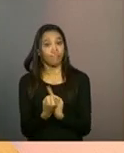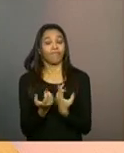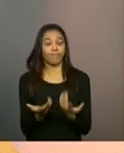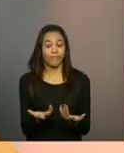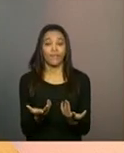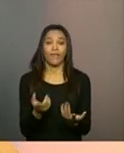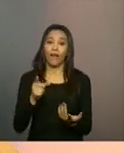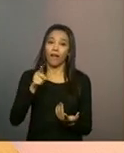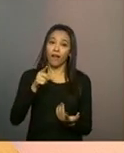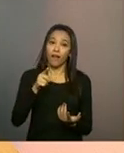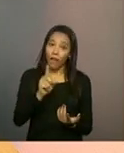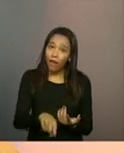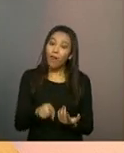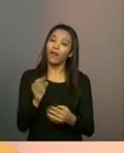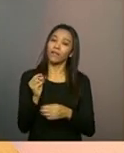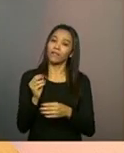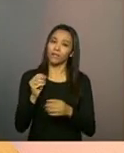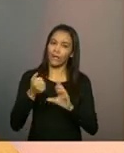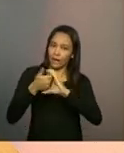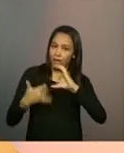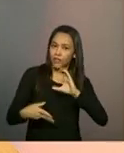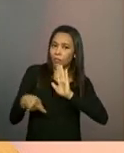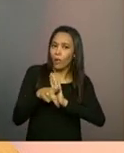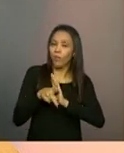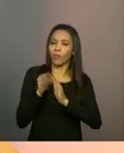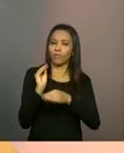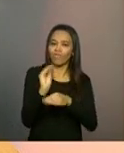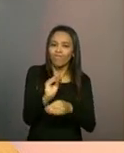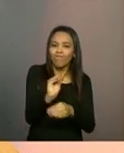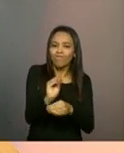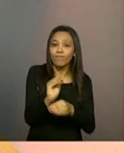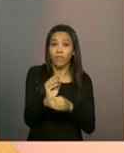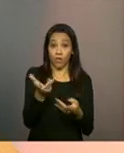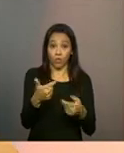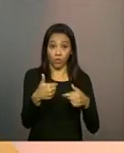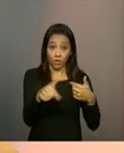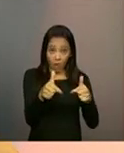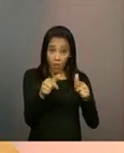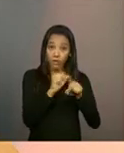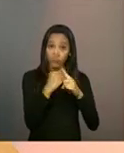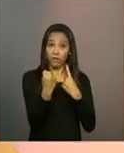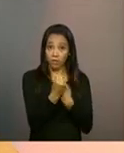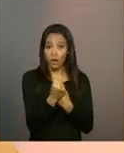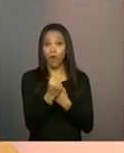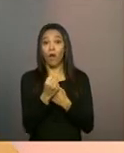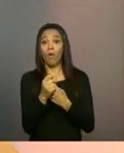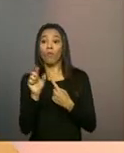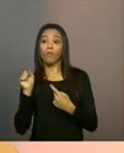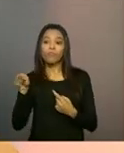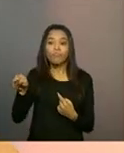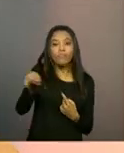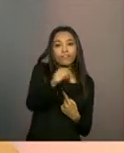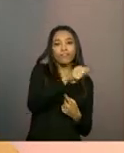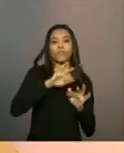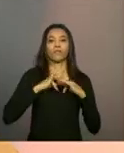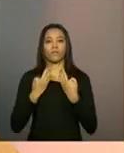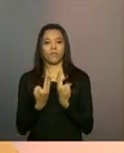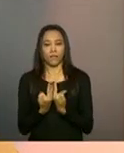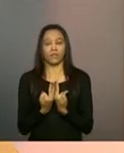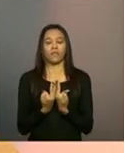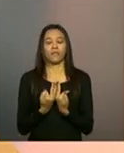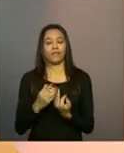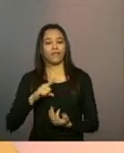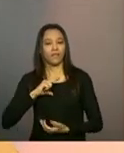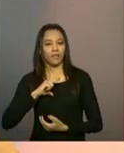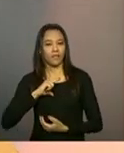esse caráter preventivo. O trabalho social com famílias, ele está sobre duas, tem